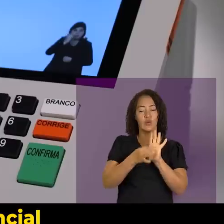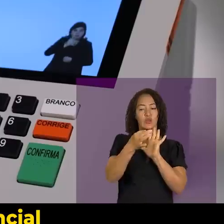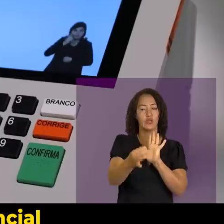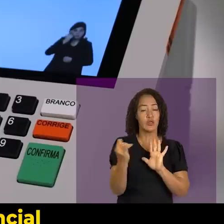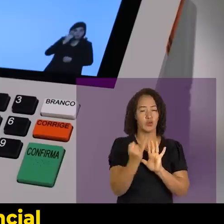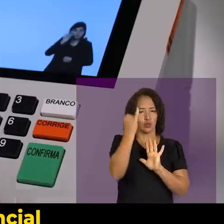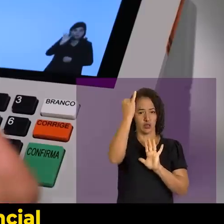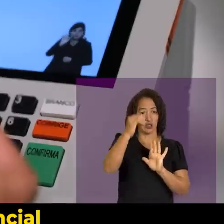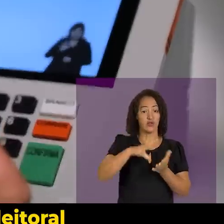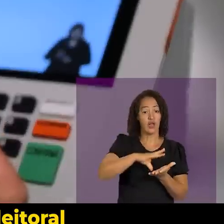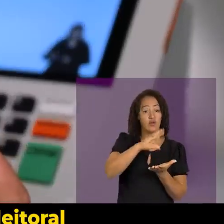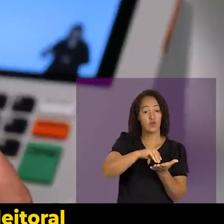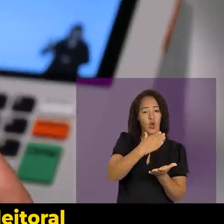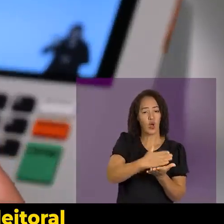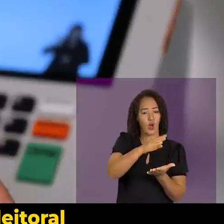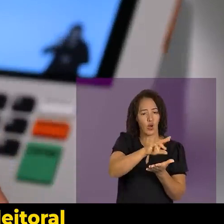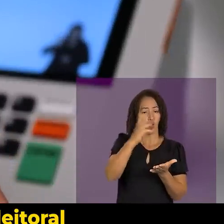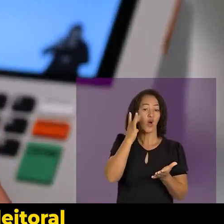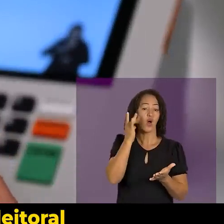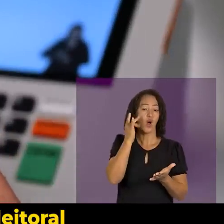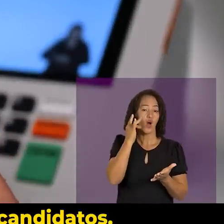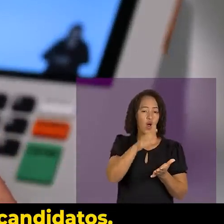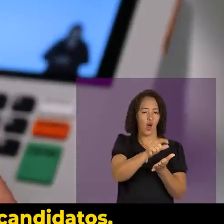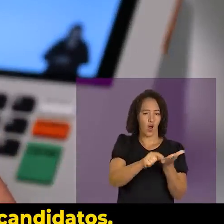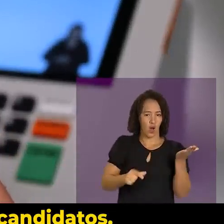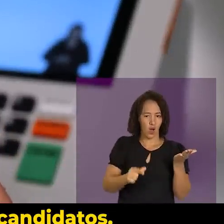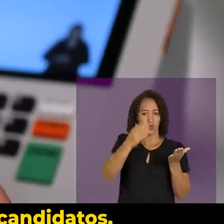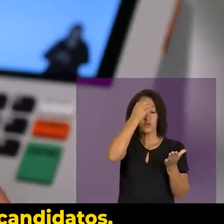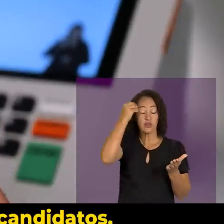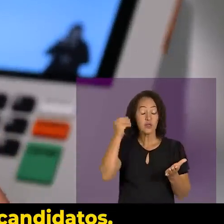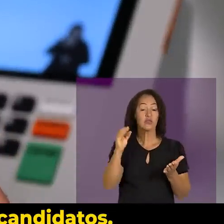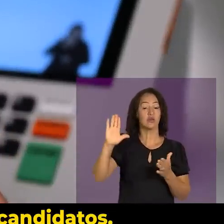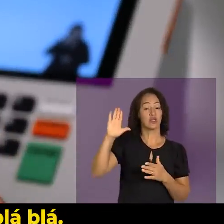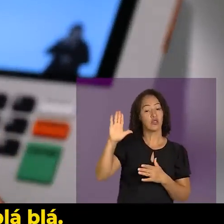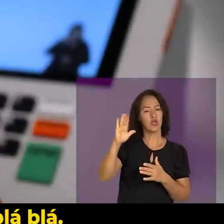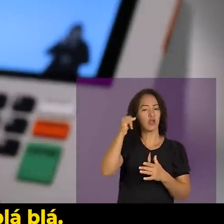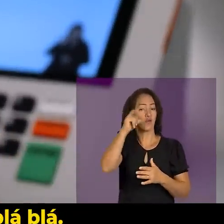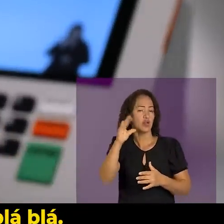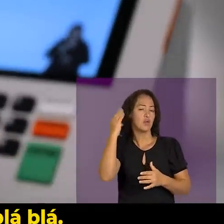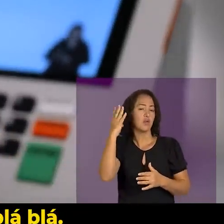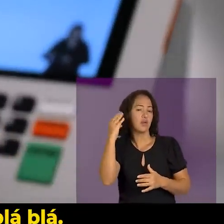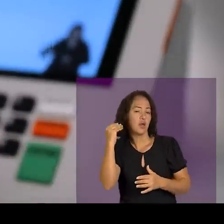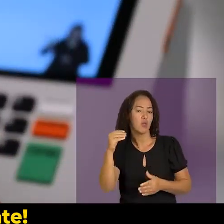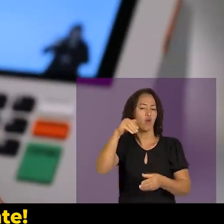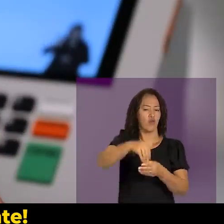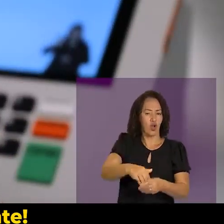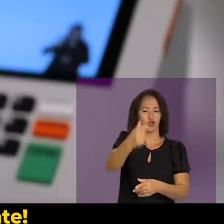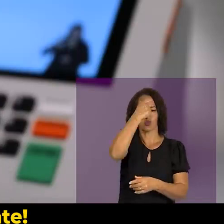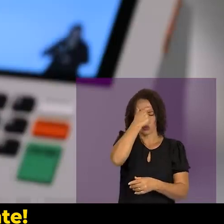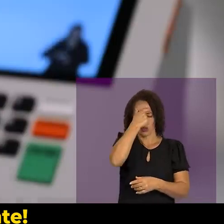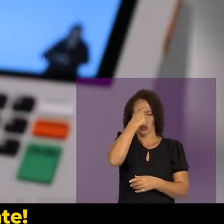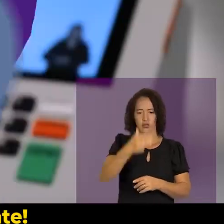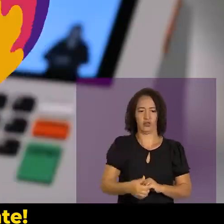Uma dica essencial é levar a sua cola eleitoral pra não esquecer dos candidatos. Não caia em blá blá blá. Vote